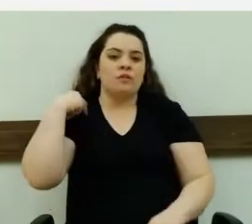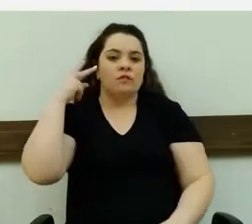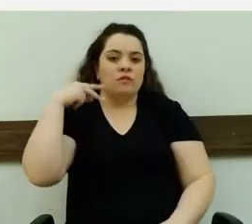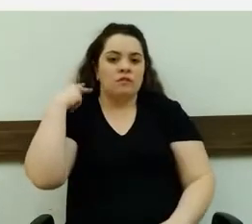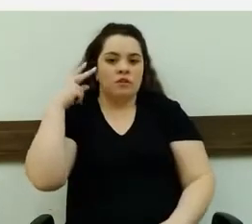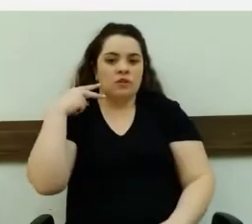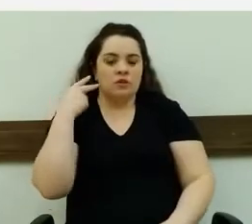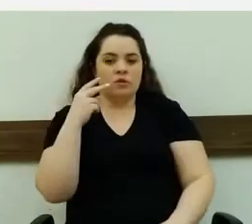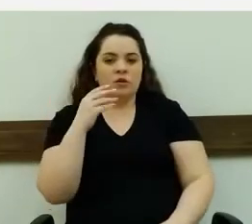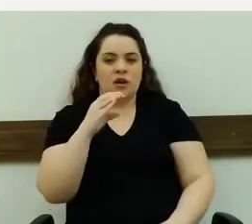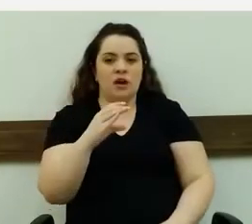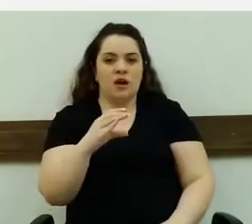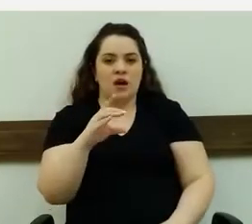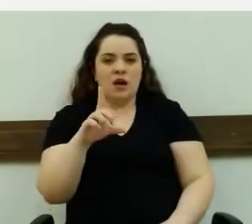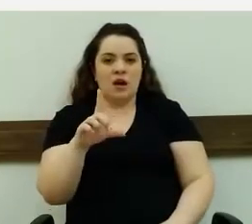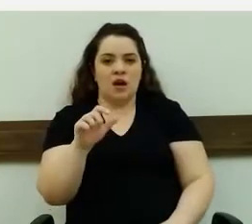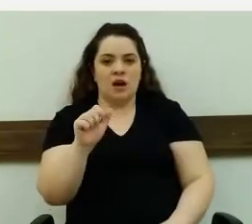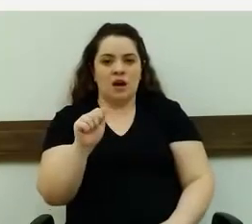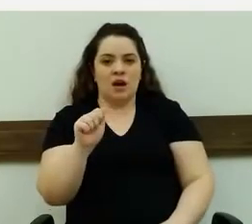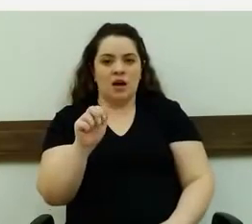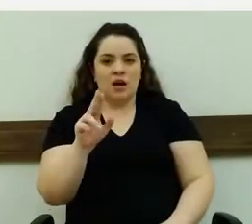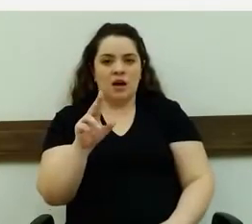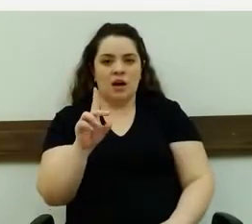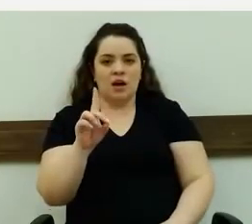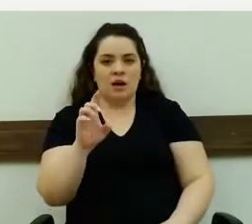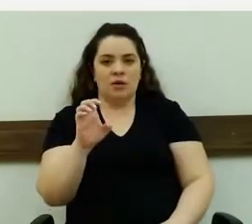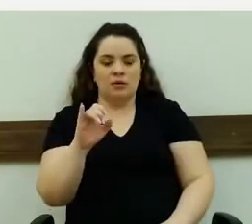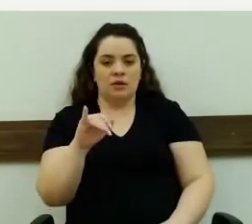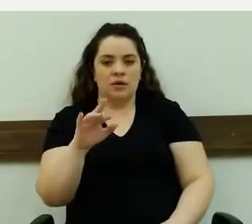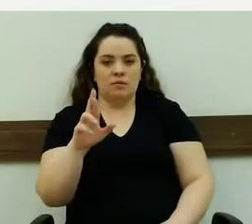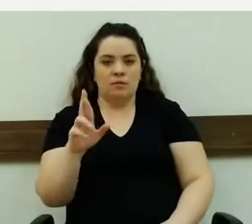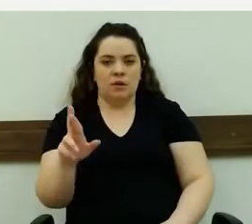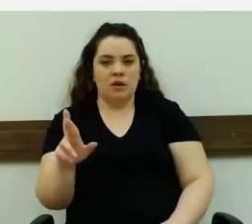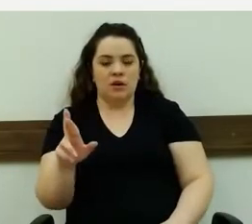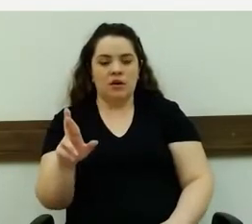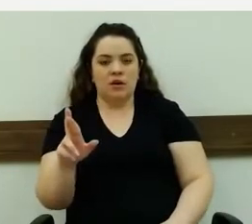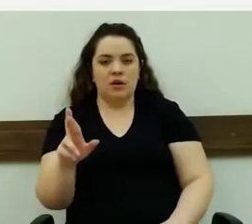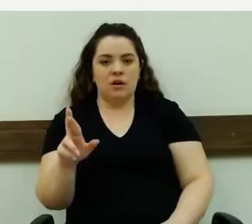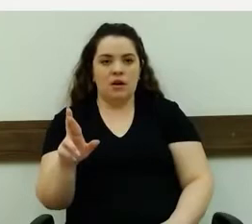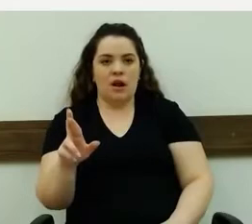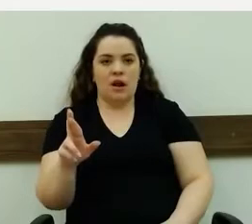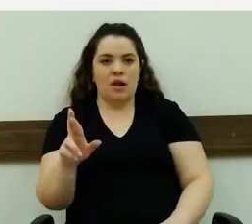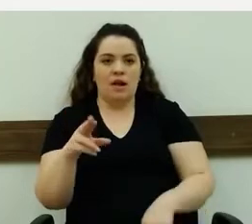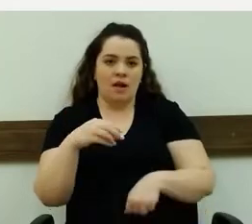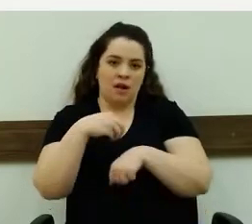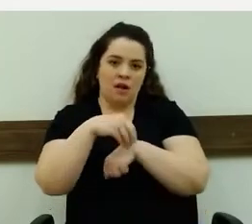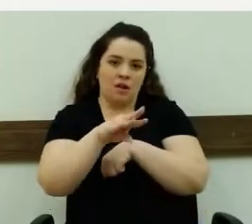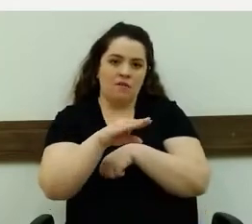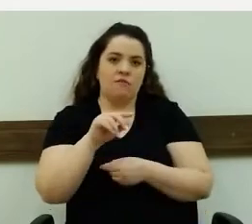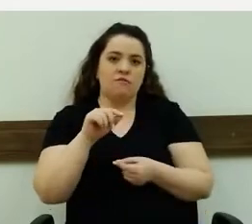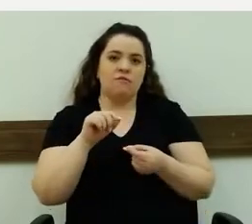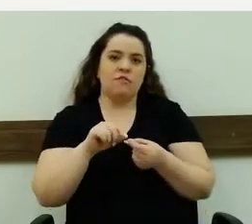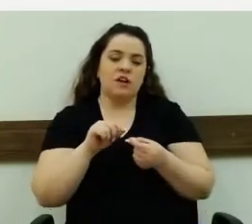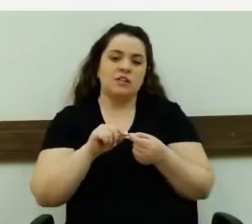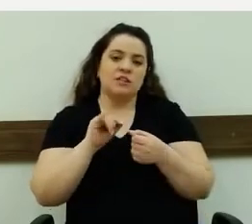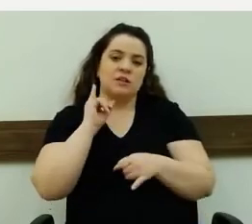vereador Claudemir, fizeram ao Executivo para a implantação da internet.